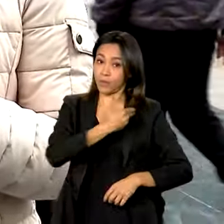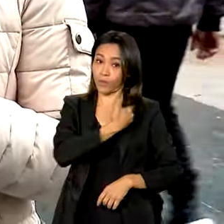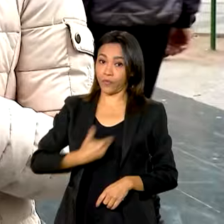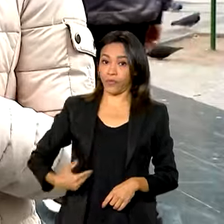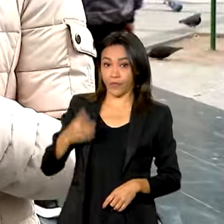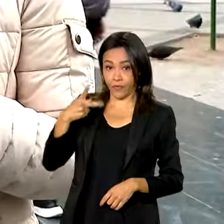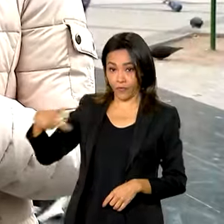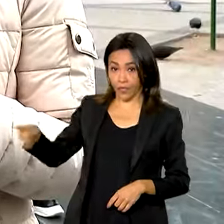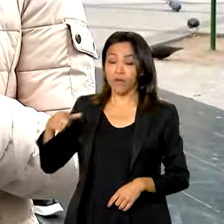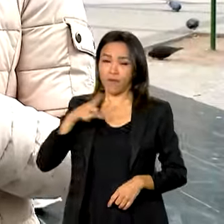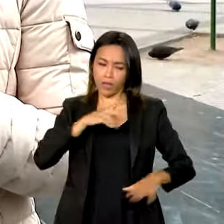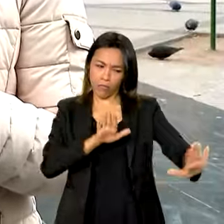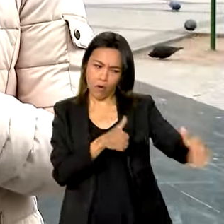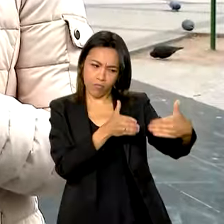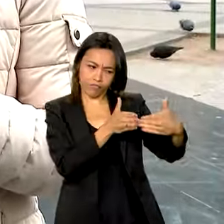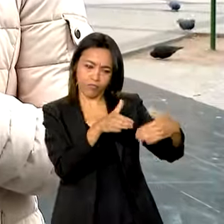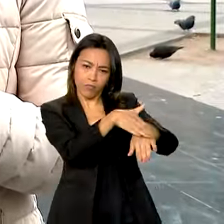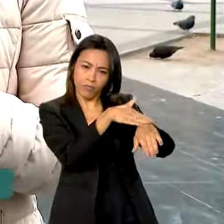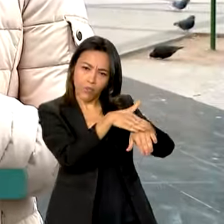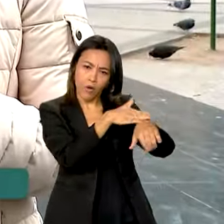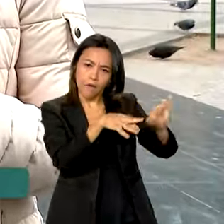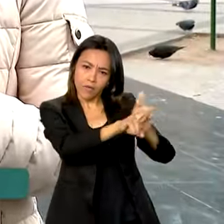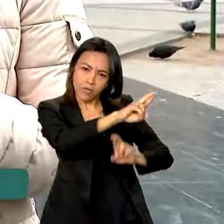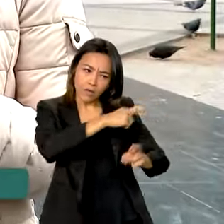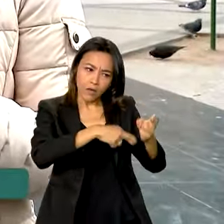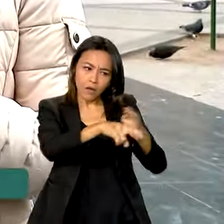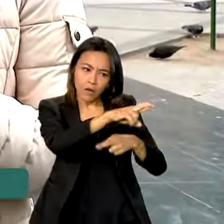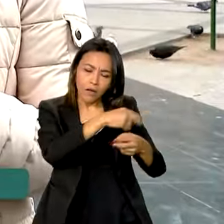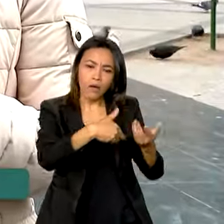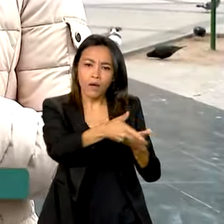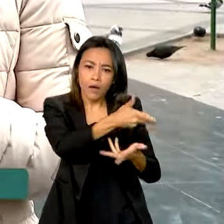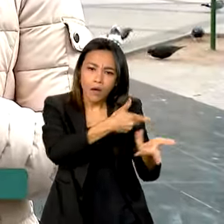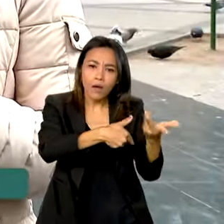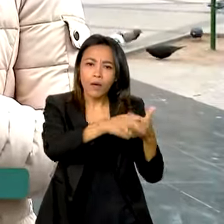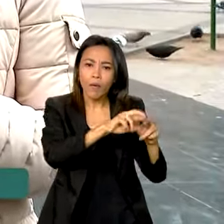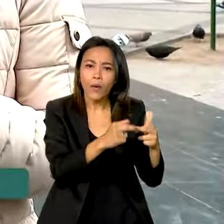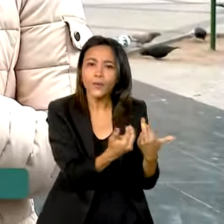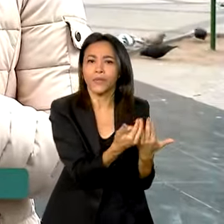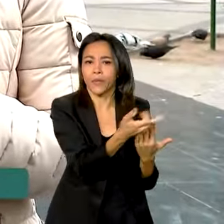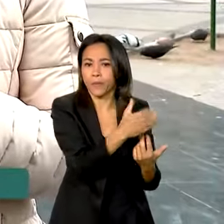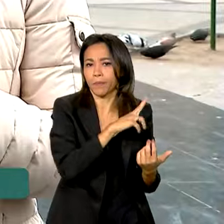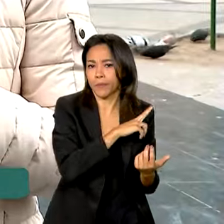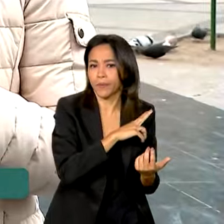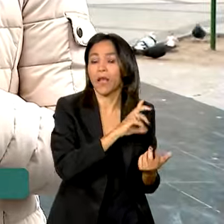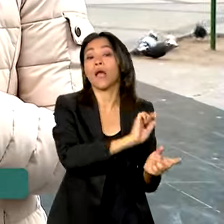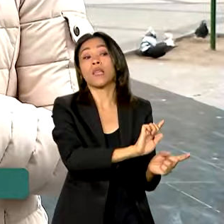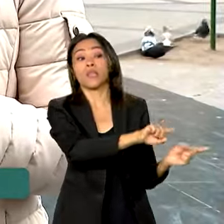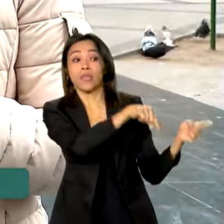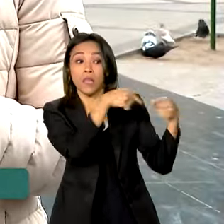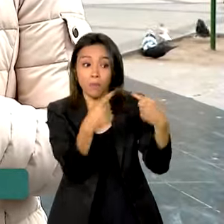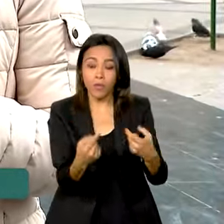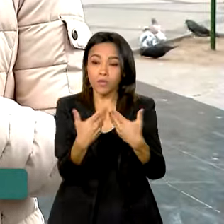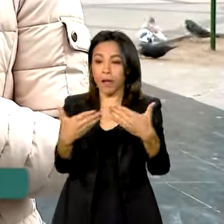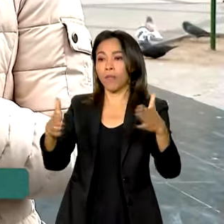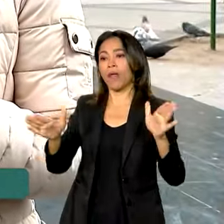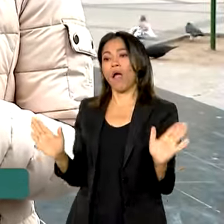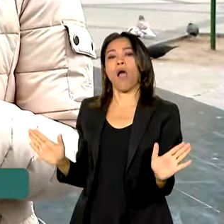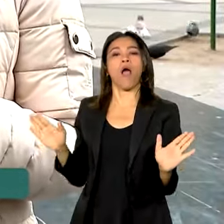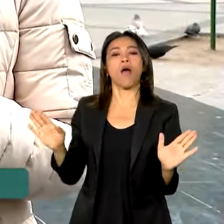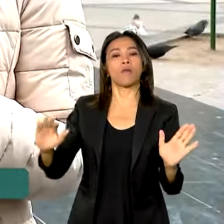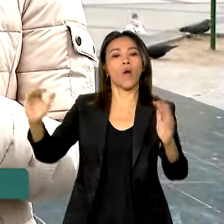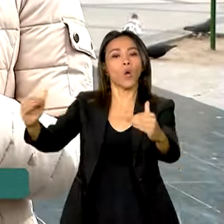privada com o presidente boliviano, Luiz Arce. Em seguida, eles terão uma reunião ampliada com